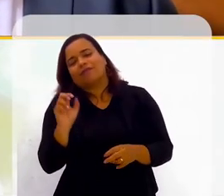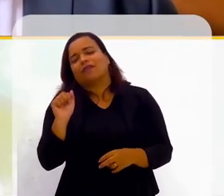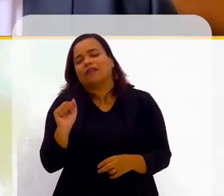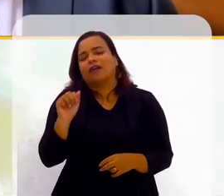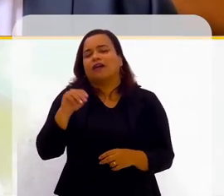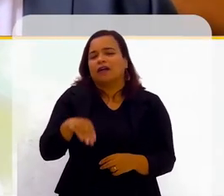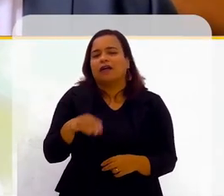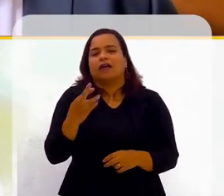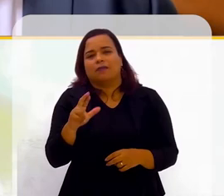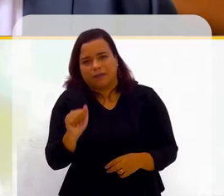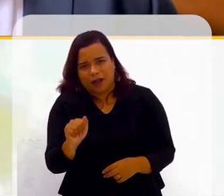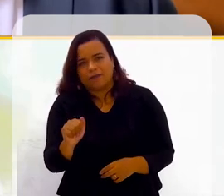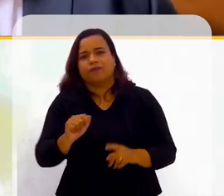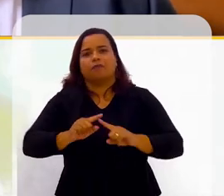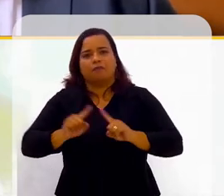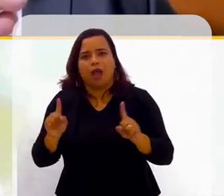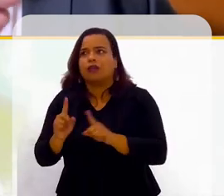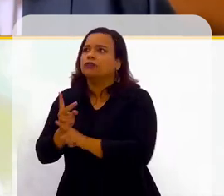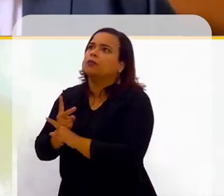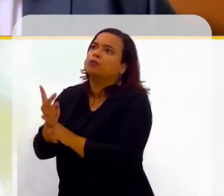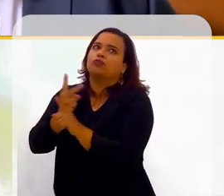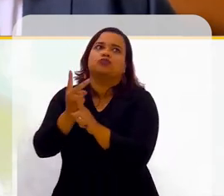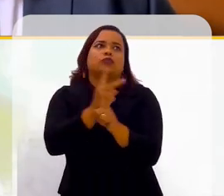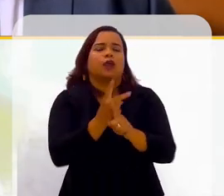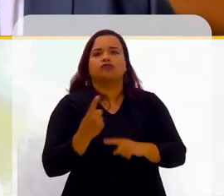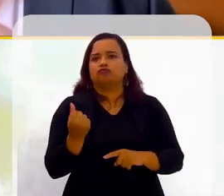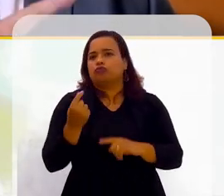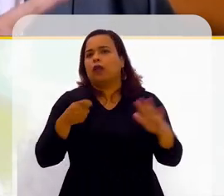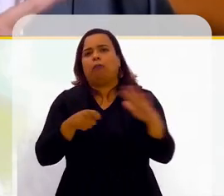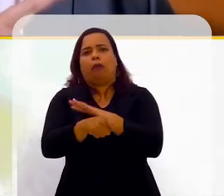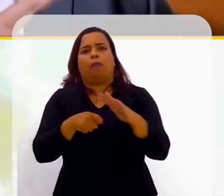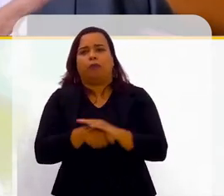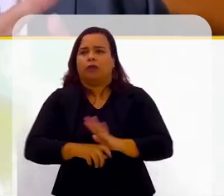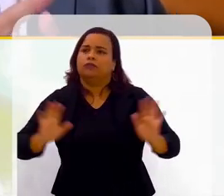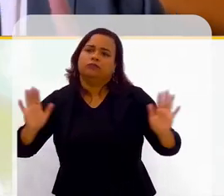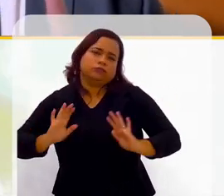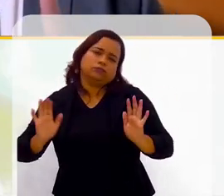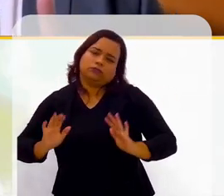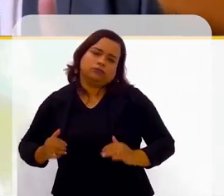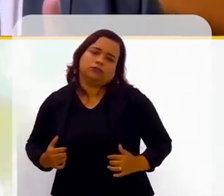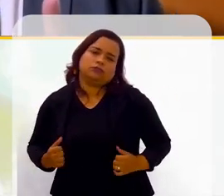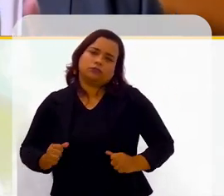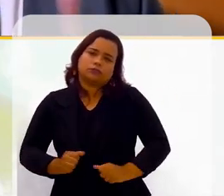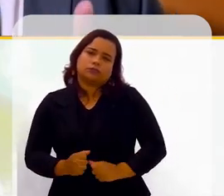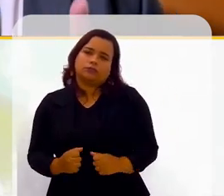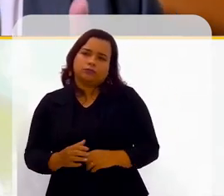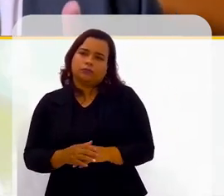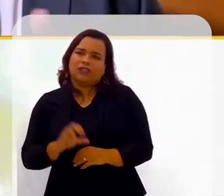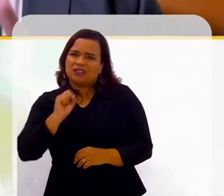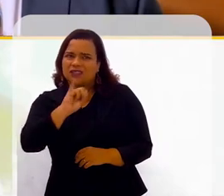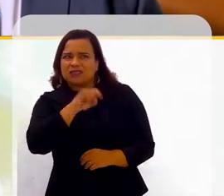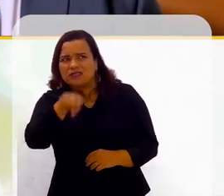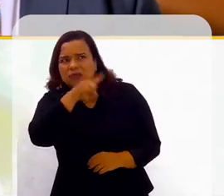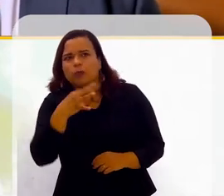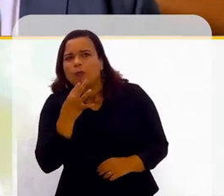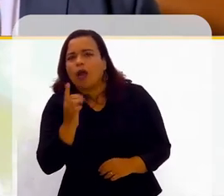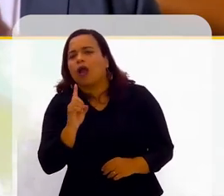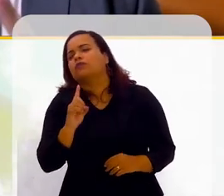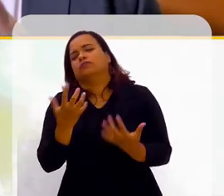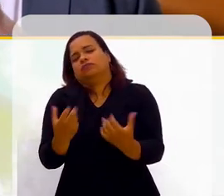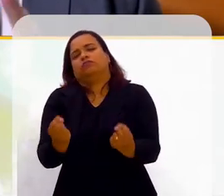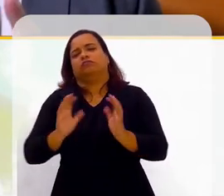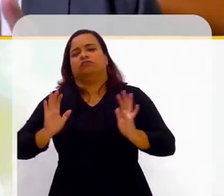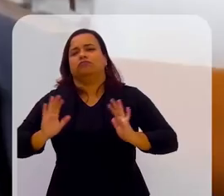a Umbra não busca dinheiro de pessoas lá, vamos dizer assim, totalmente desconhecidas. Normalmente